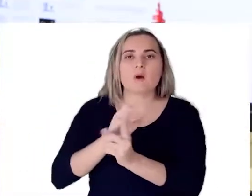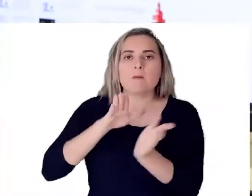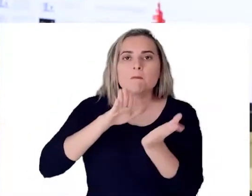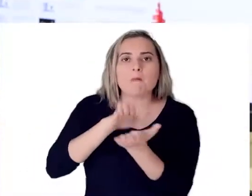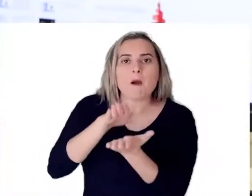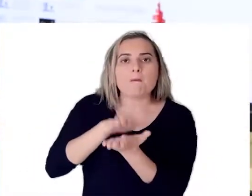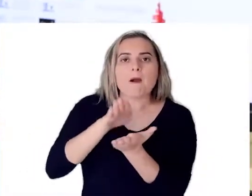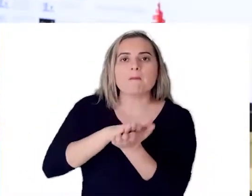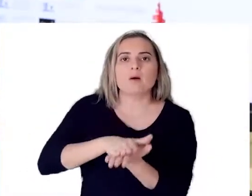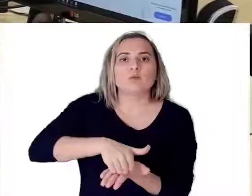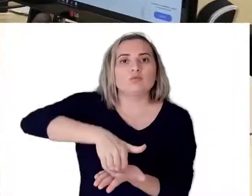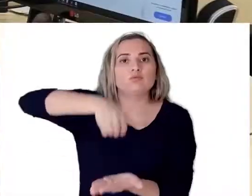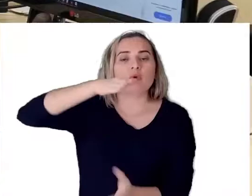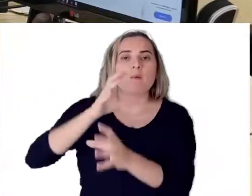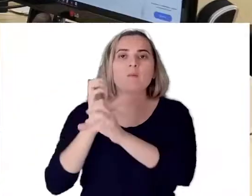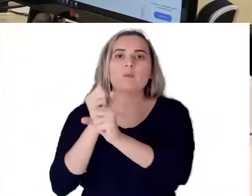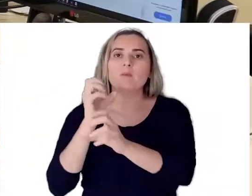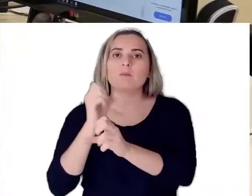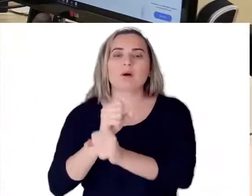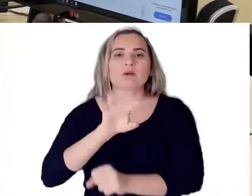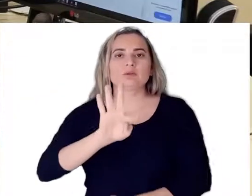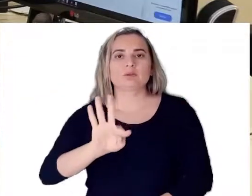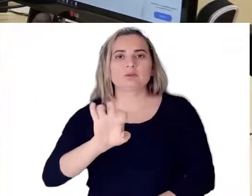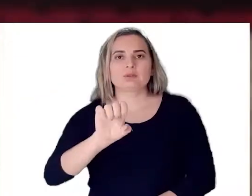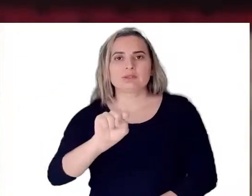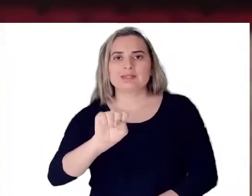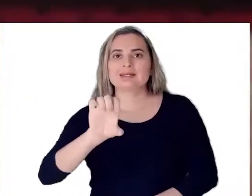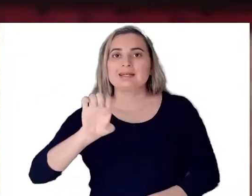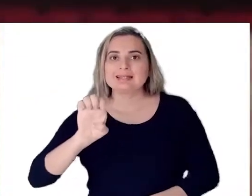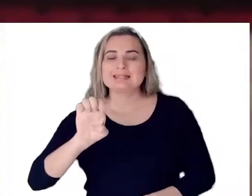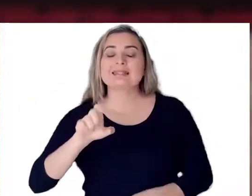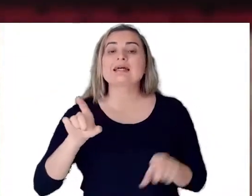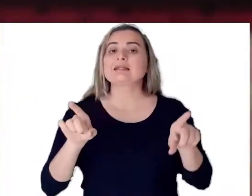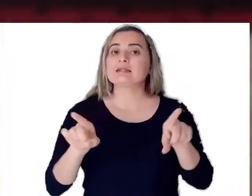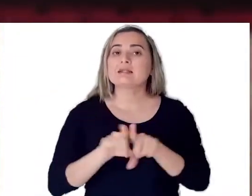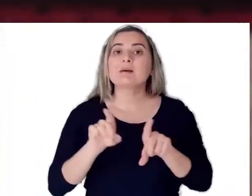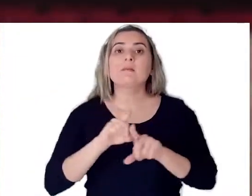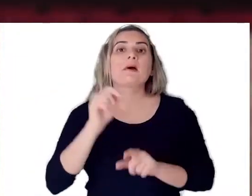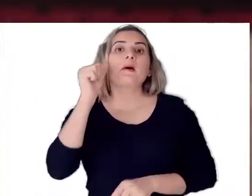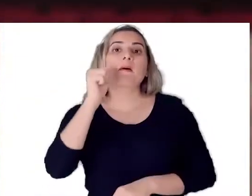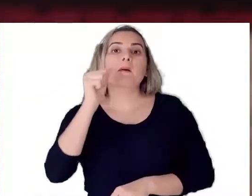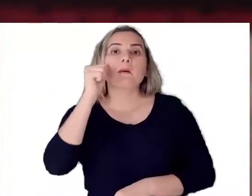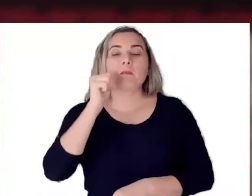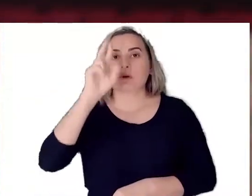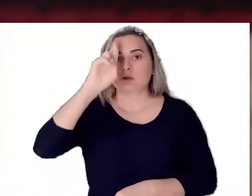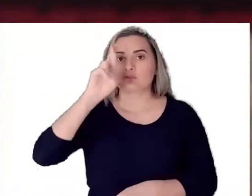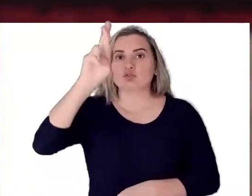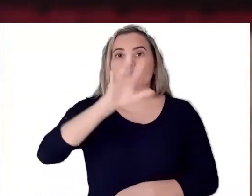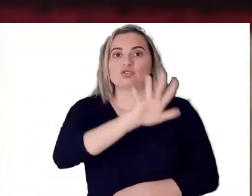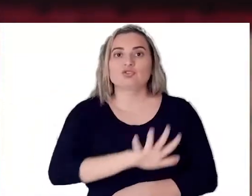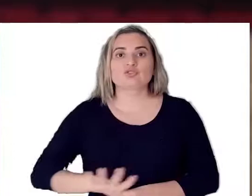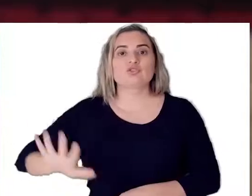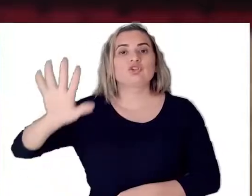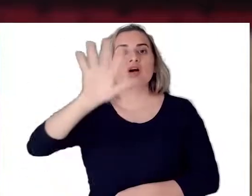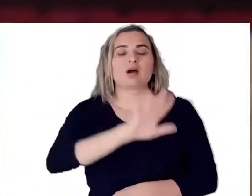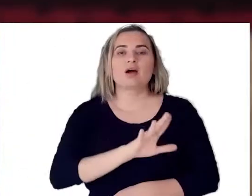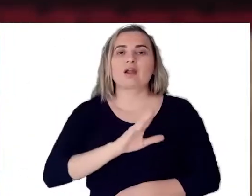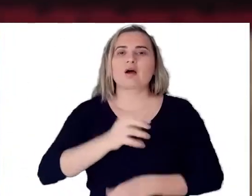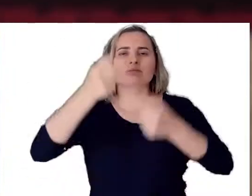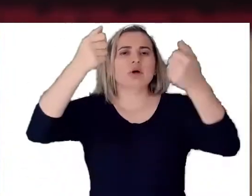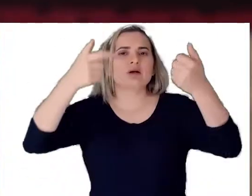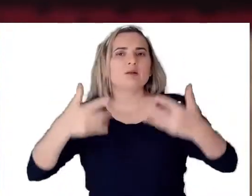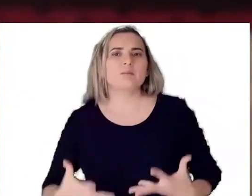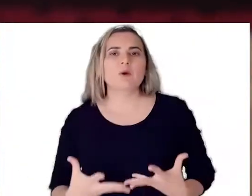de contas eleitorais apresentado pelo Tribunal Superior Eleitoral. E na entrevista a diretora-geral do TRRN, Ivete Guenheiro,